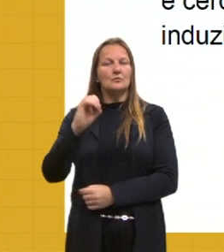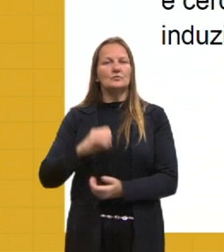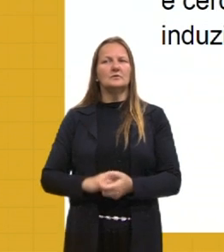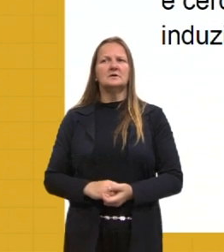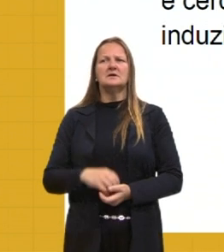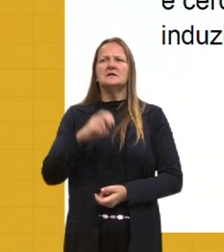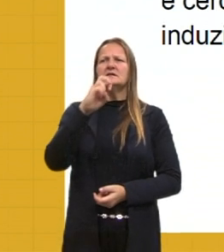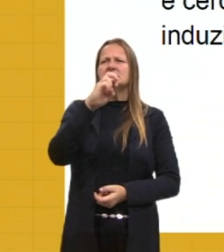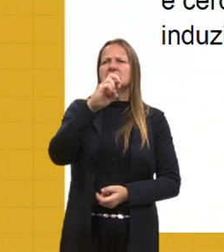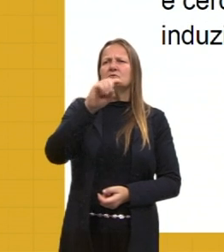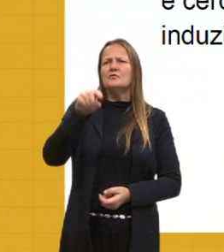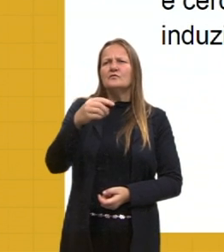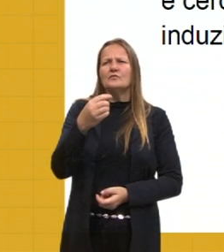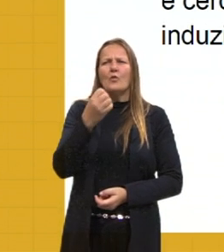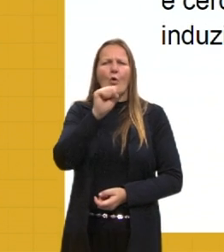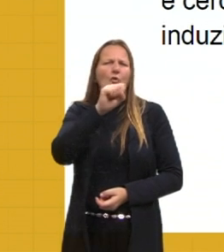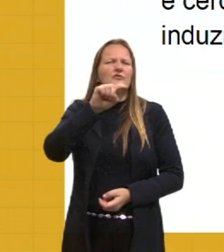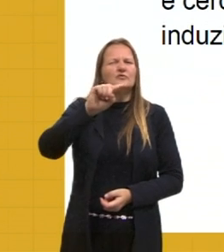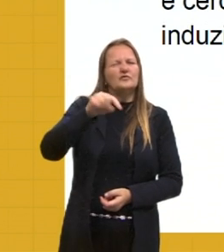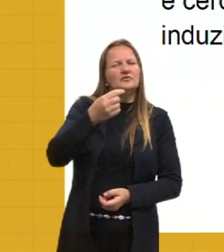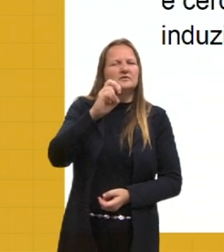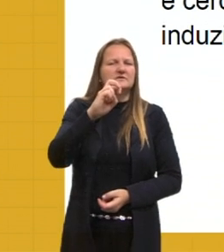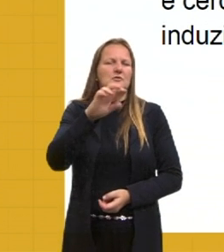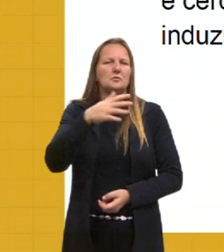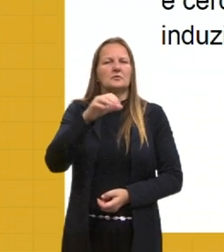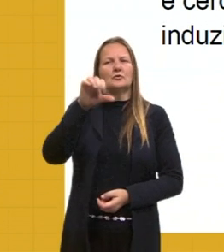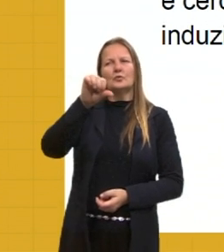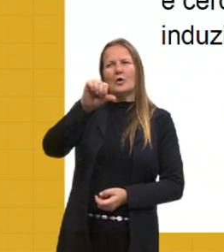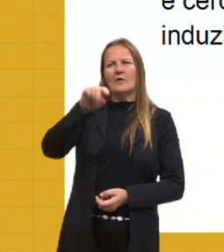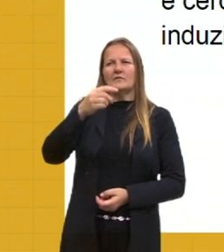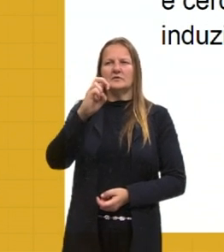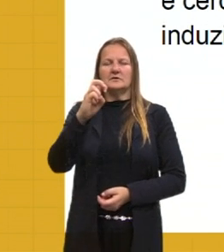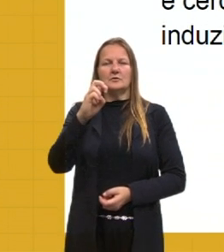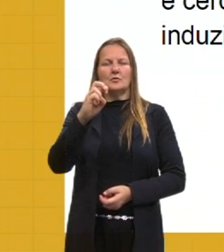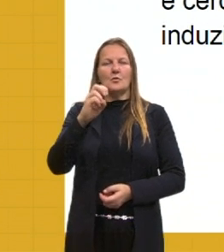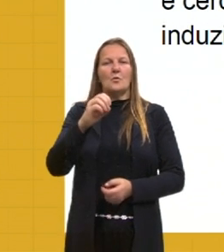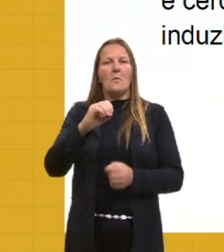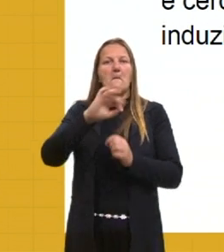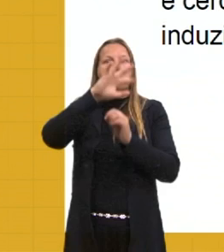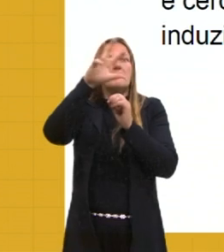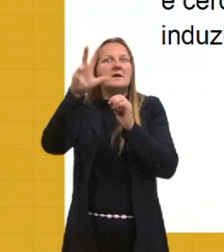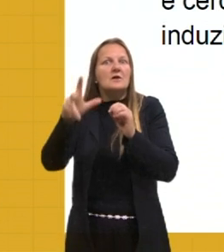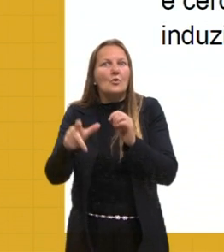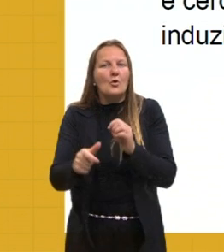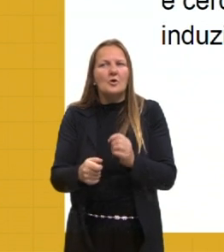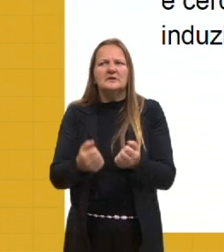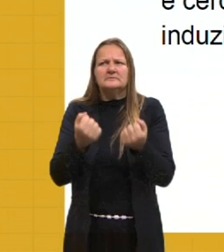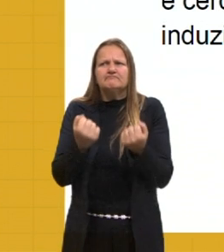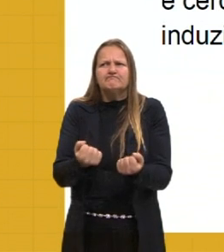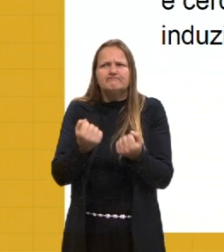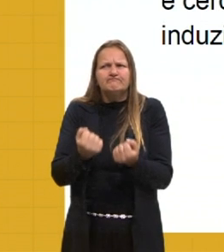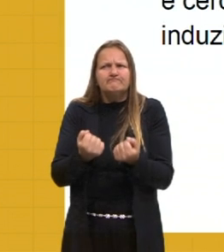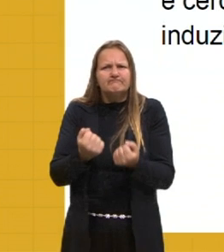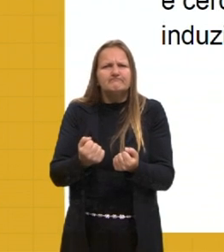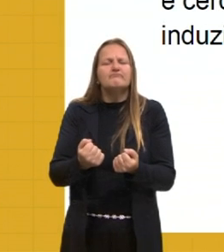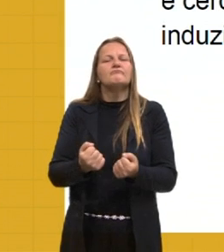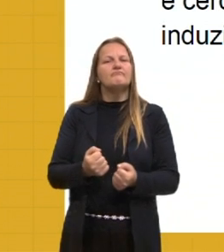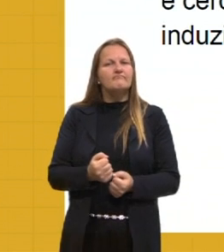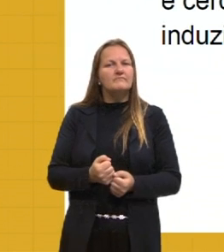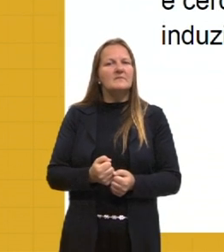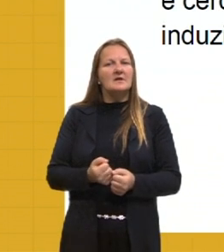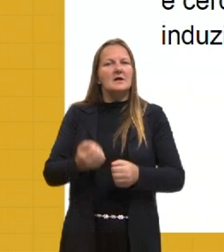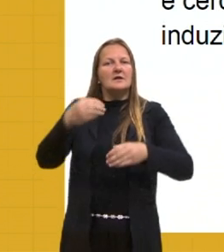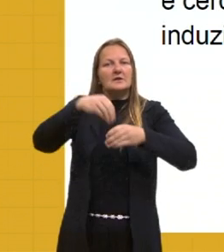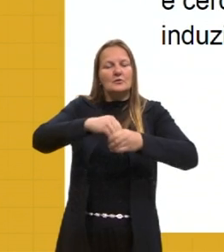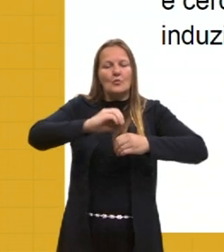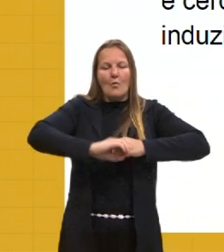,5 milhões de toneladas chegam aos oceanos. Induzindo, então, o que, gente? Efeitos